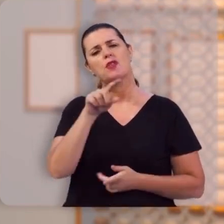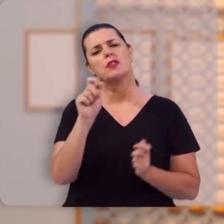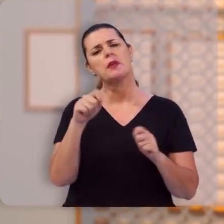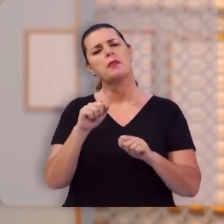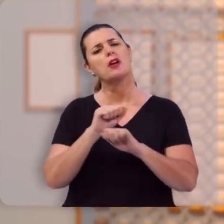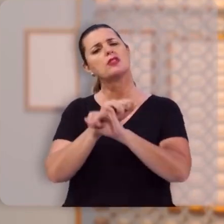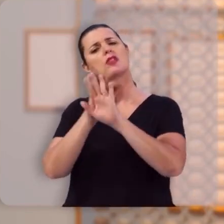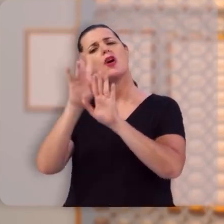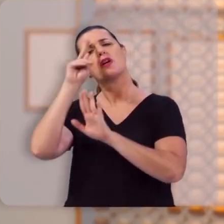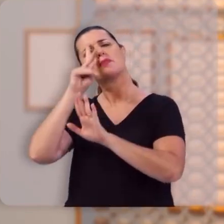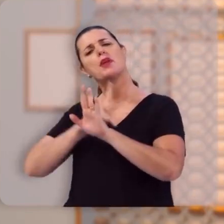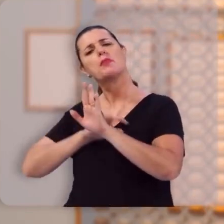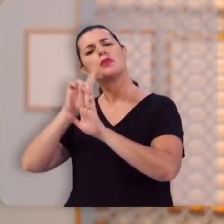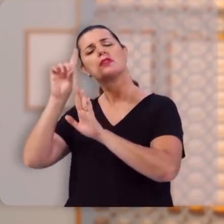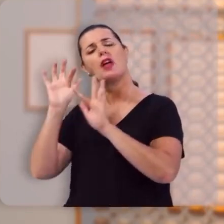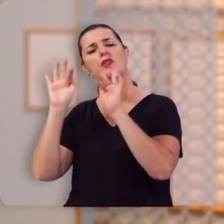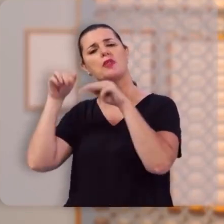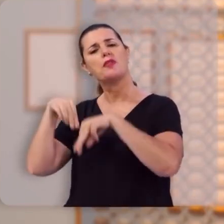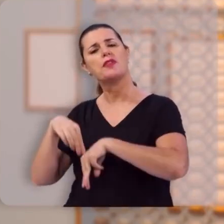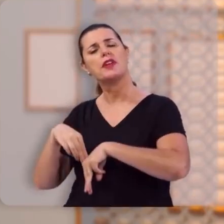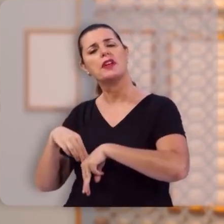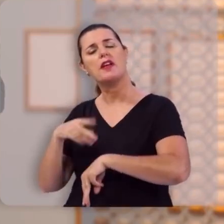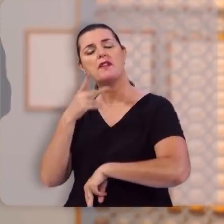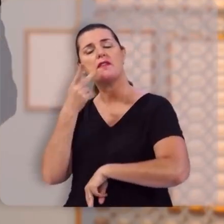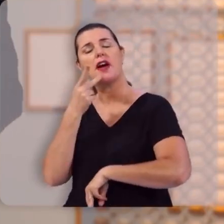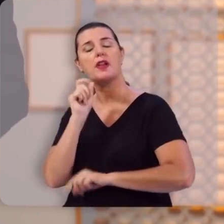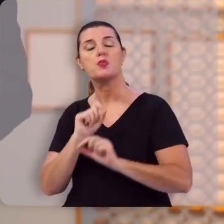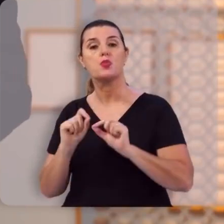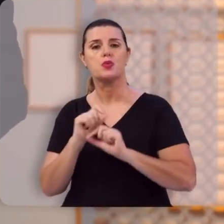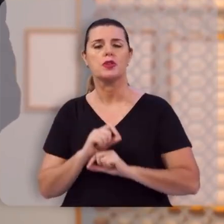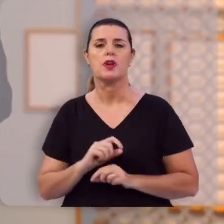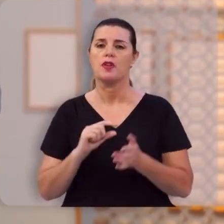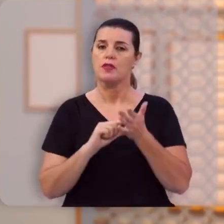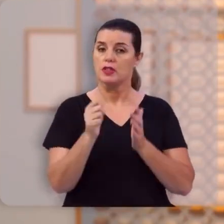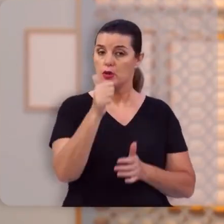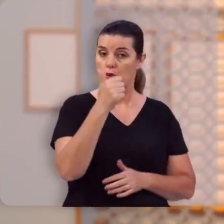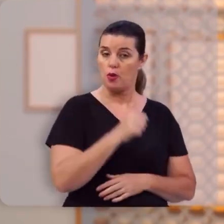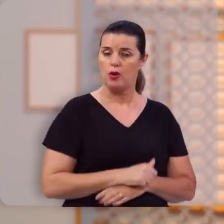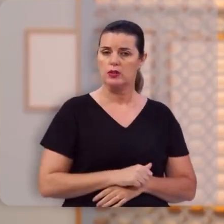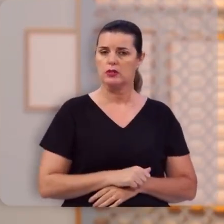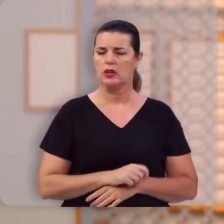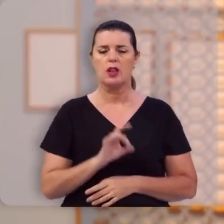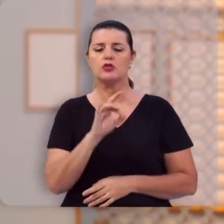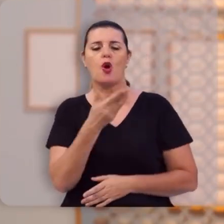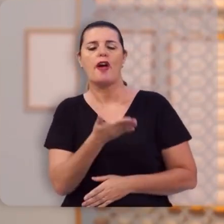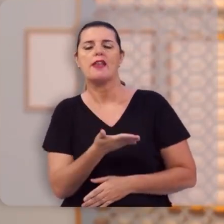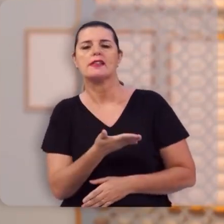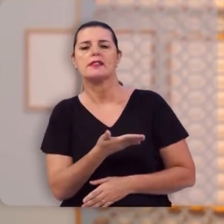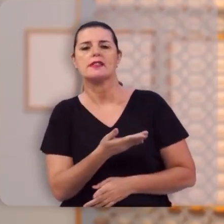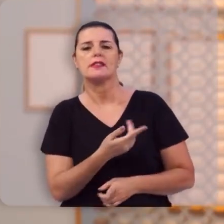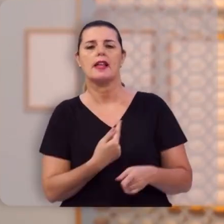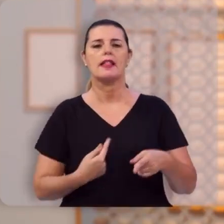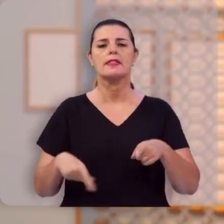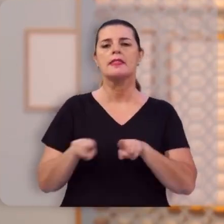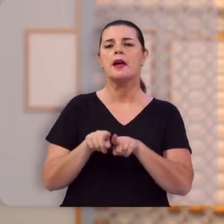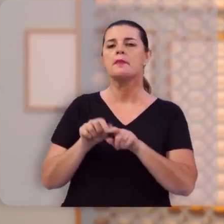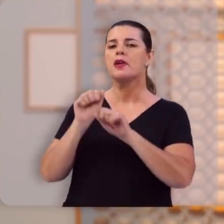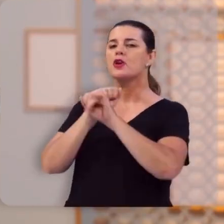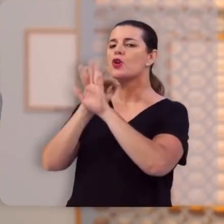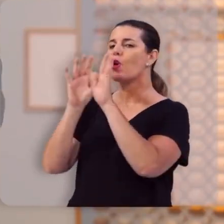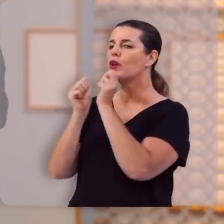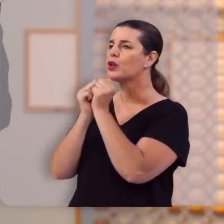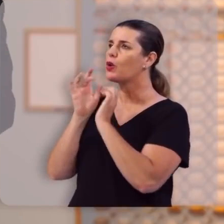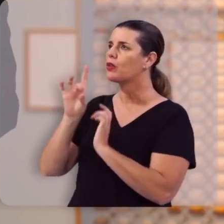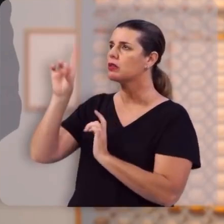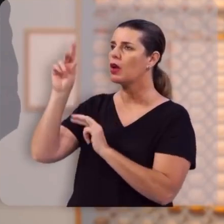pode se gloriar no próprio Deus lá no final ele diz assim no versículo 11 não apenas isto mas também nos gloriamos